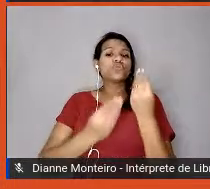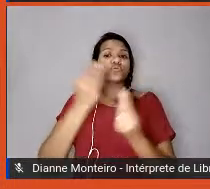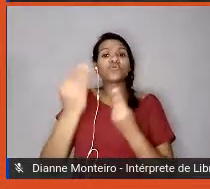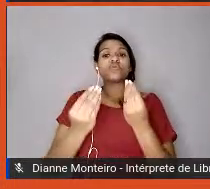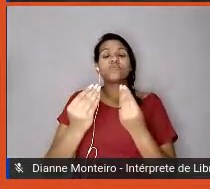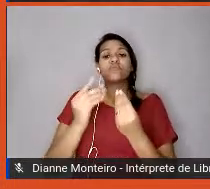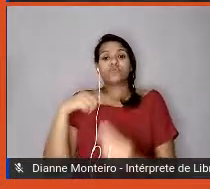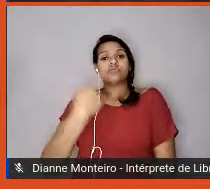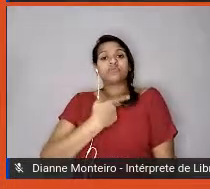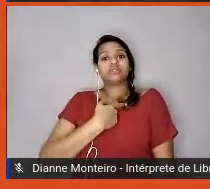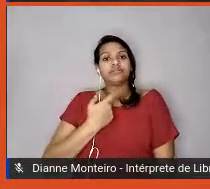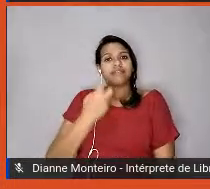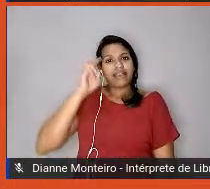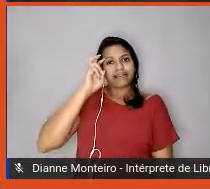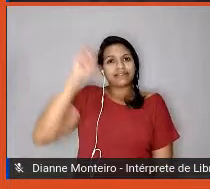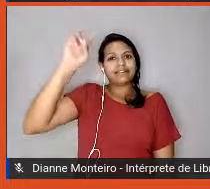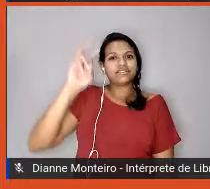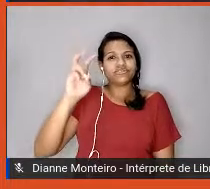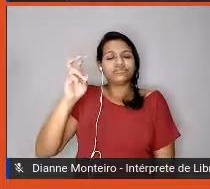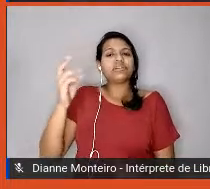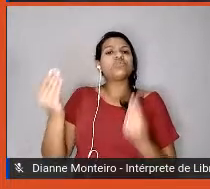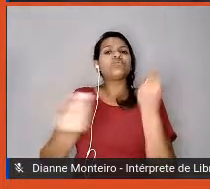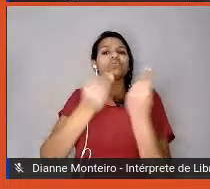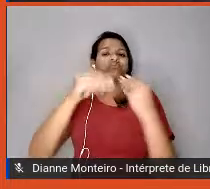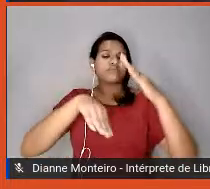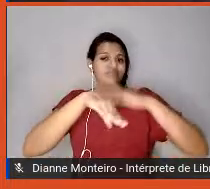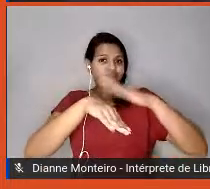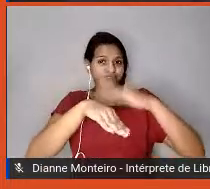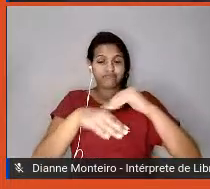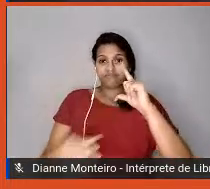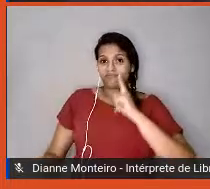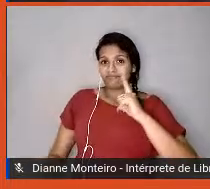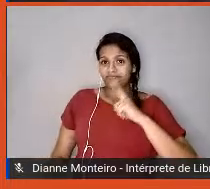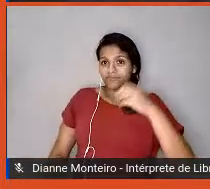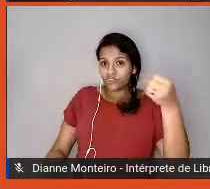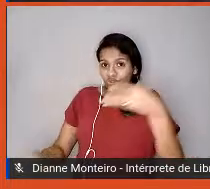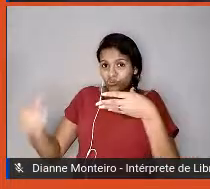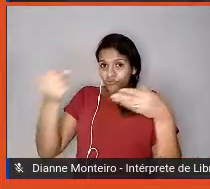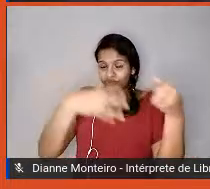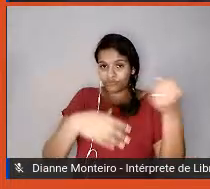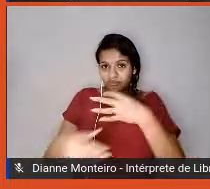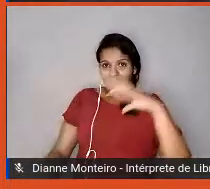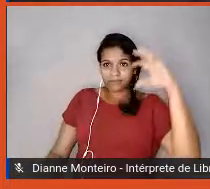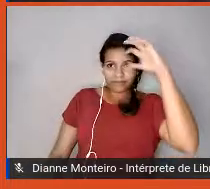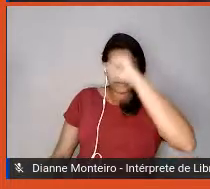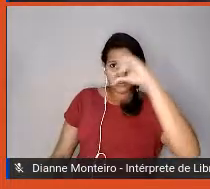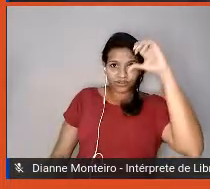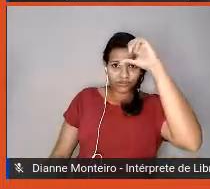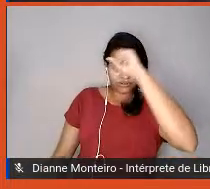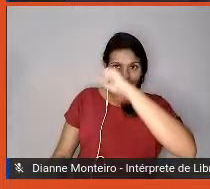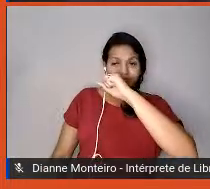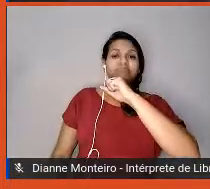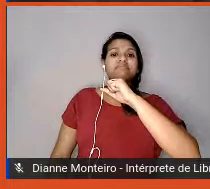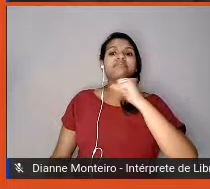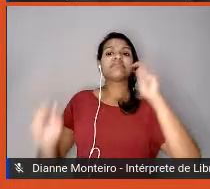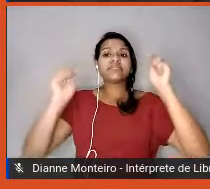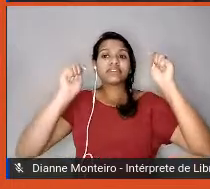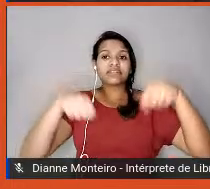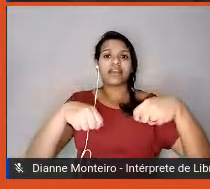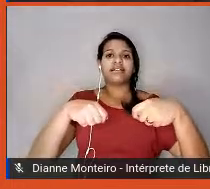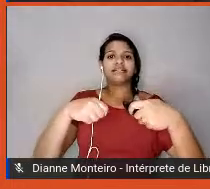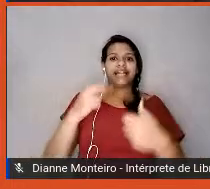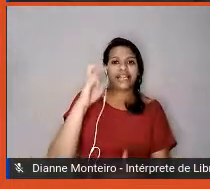né? Nós podemos ter muitos aprendizados novos, desenvolver essas competências intelectuais. É muito